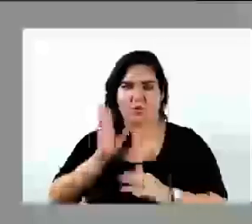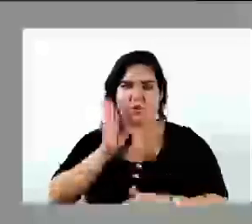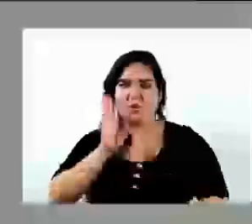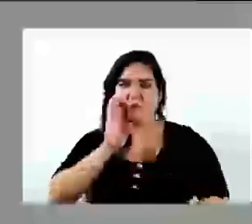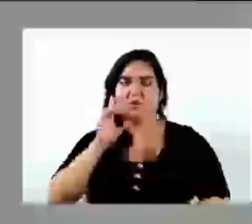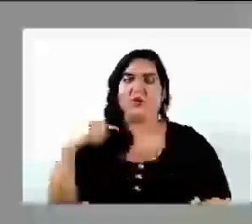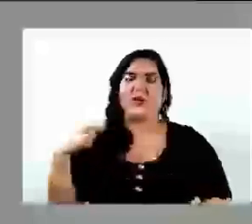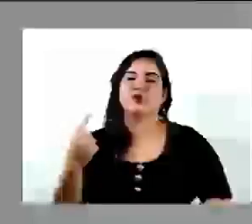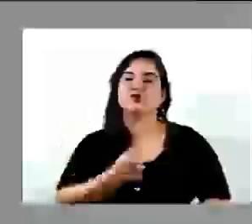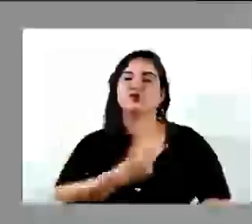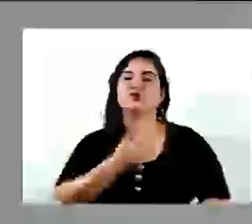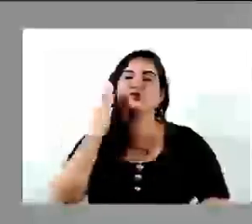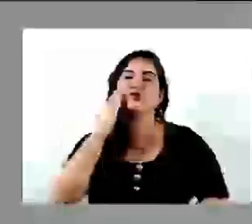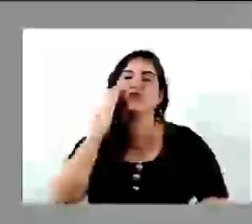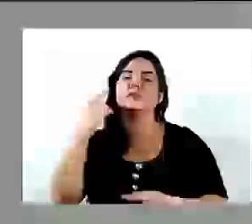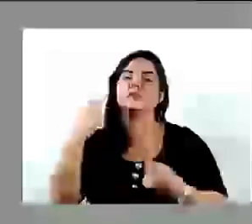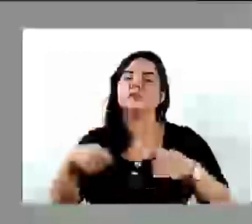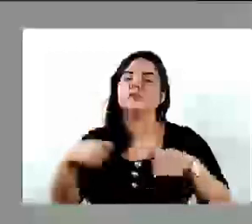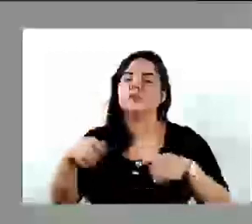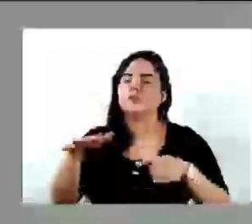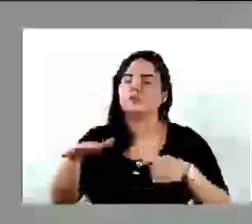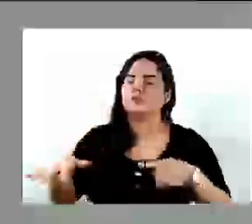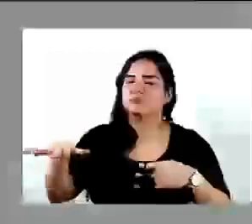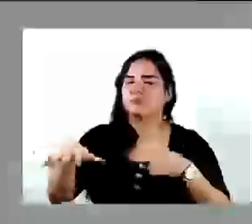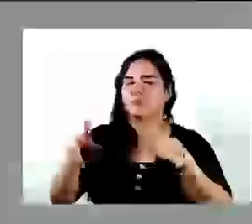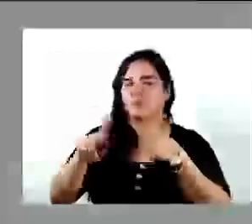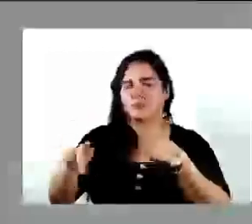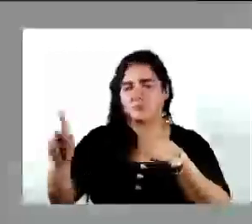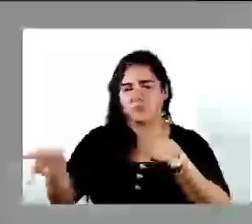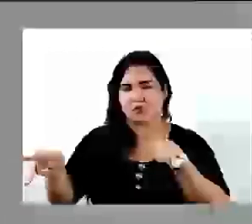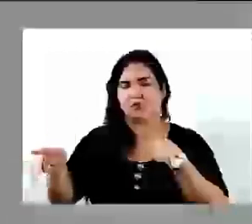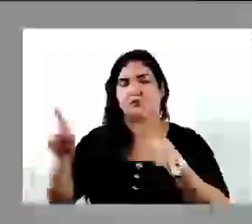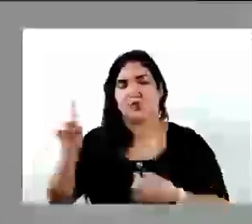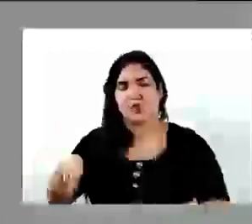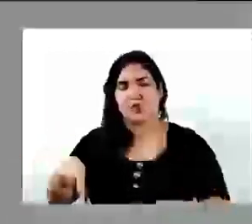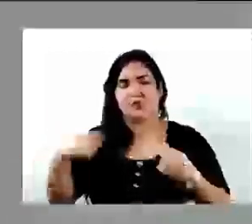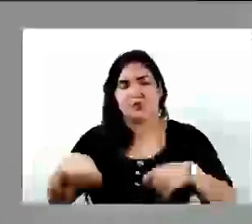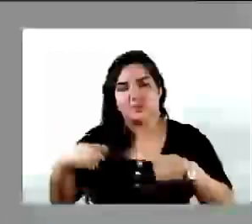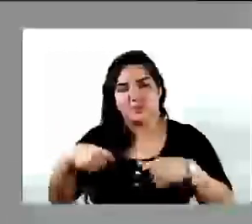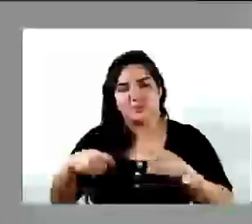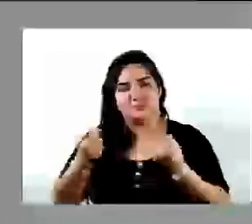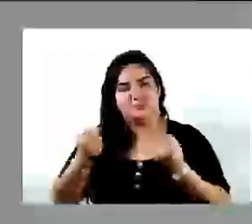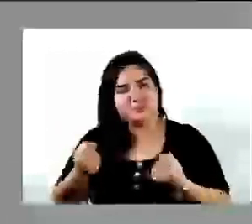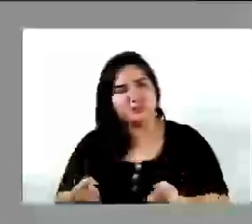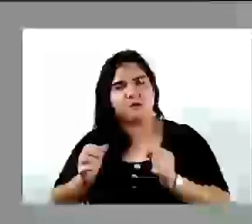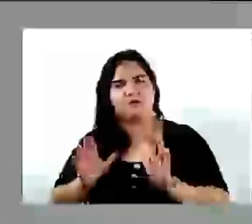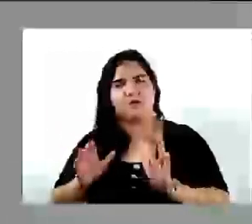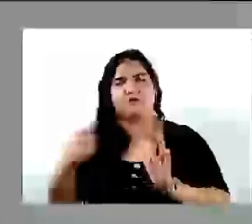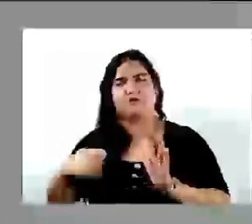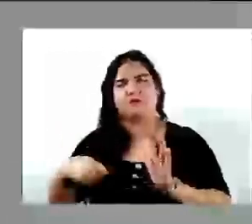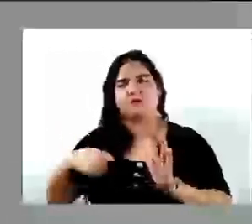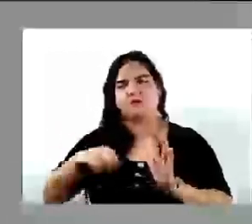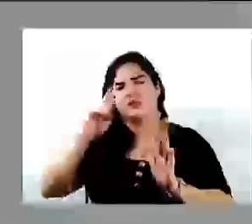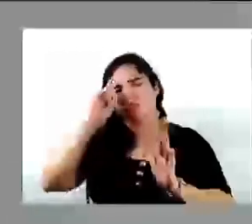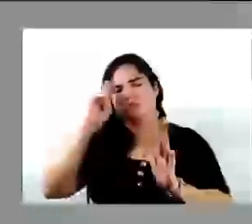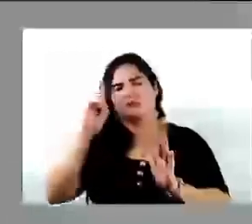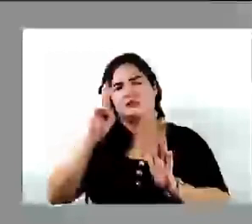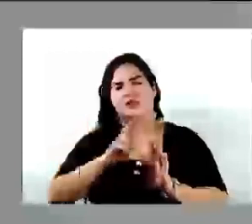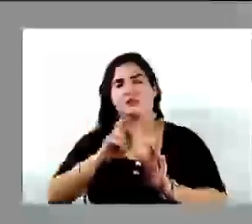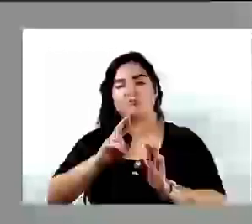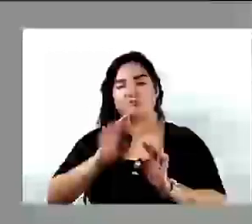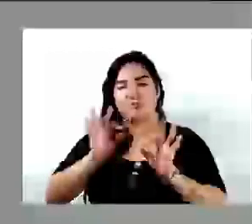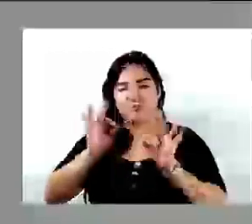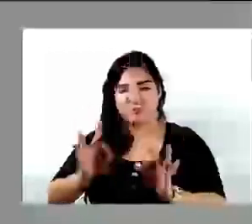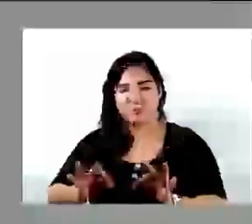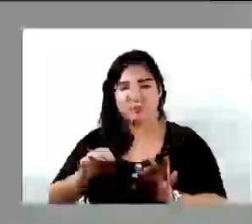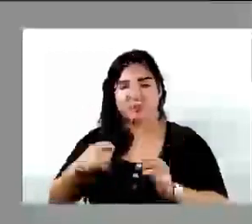demanda da categoria do magistério é uma demanda grande, mas precisa, sim, de respeito, e tenho certeza que, de acordo com